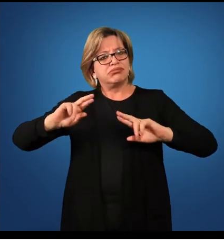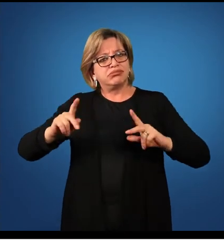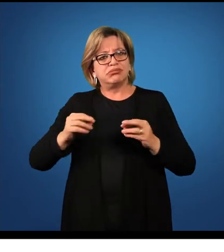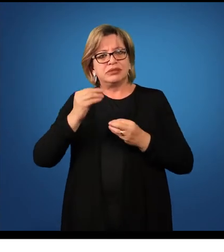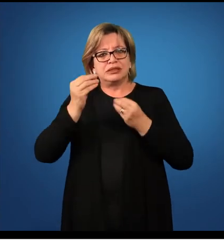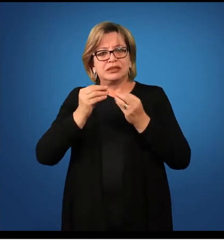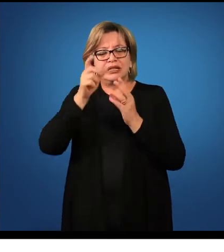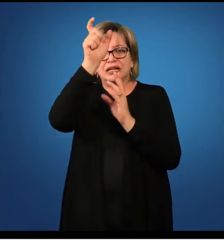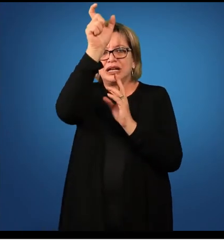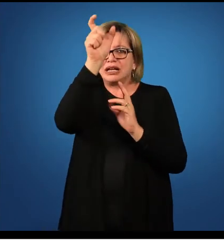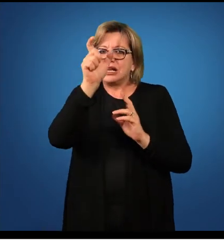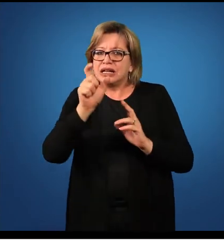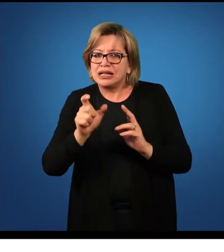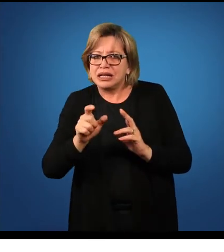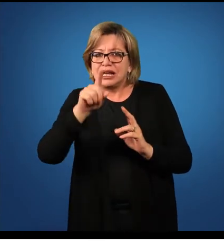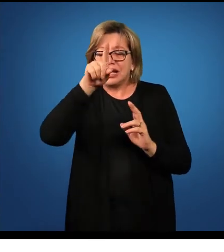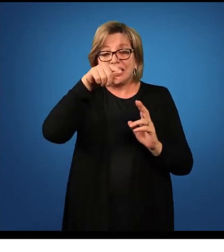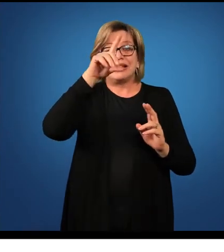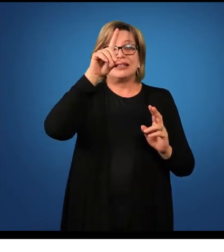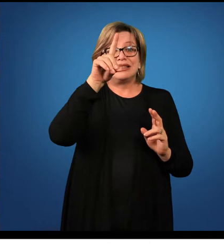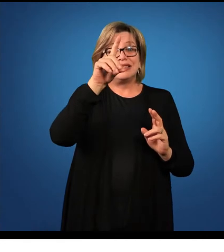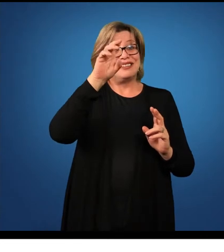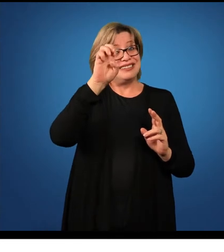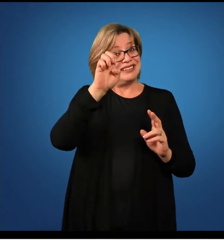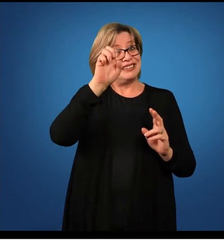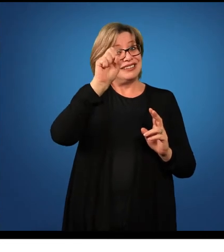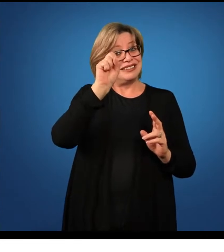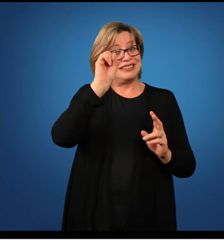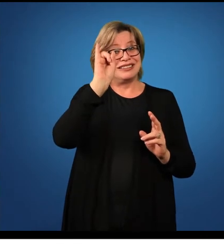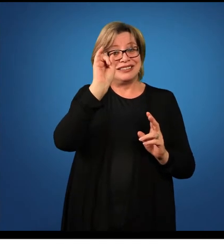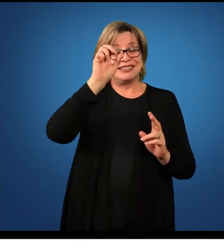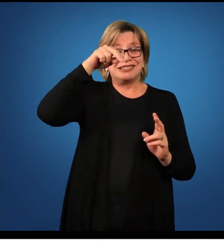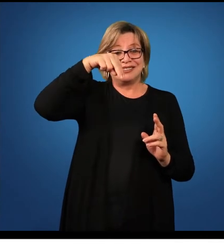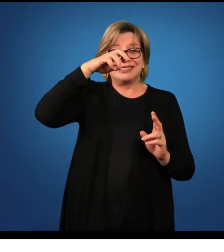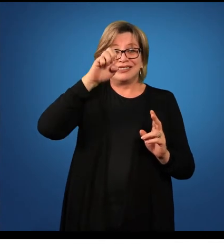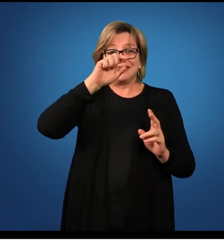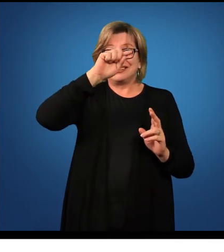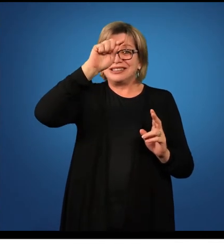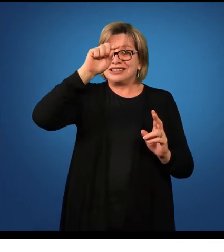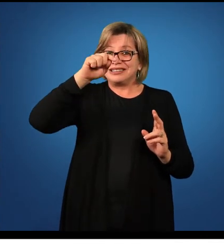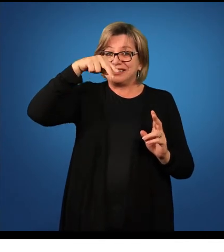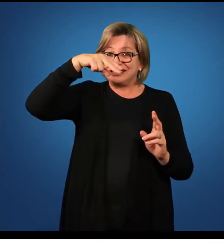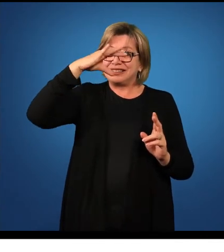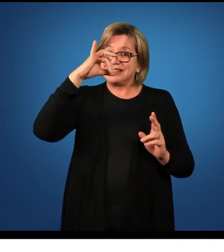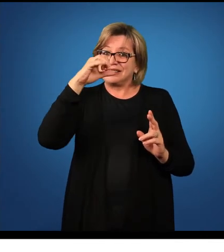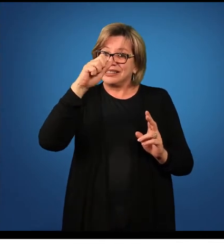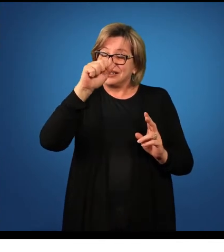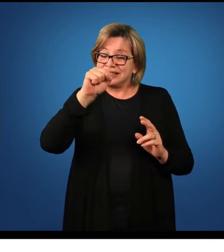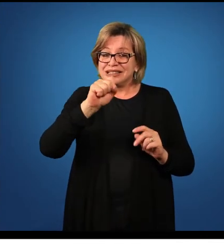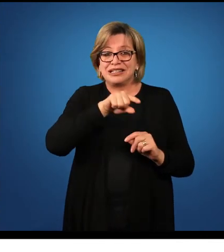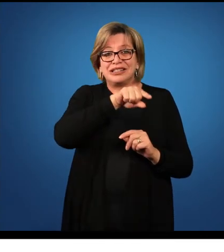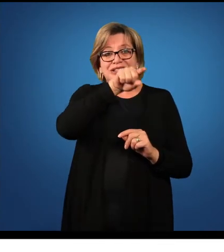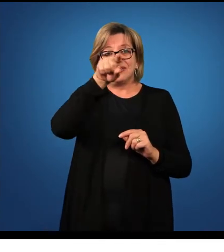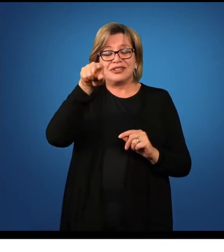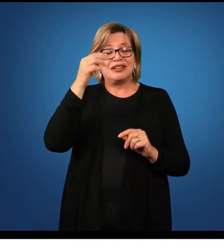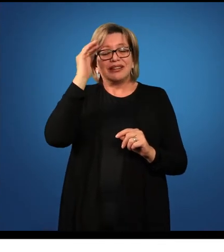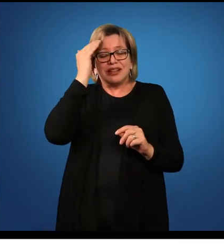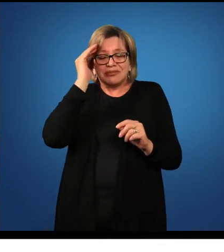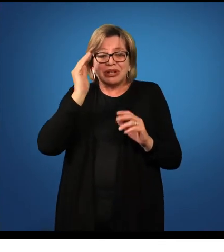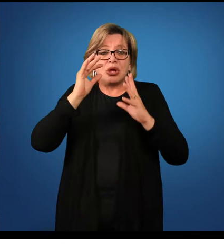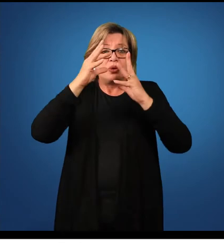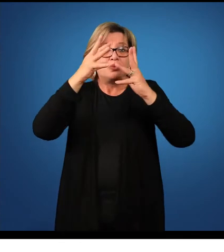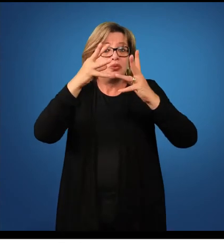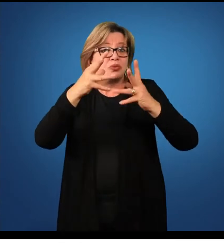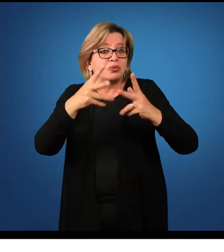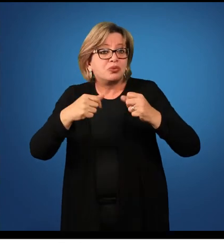Essas, então, são as desinências. Sabendo isso, qualquer verbo de terceira